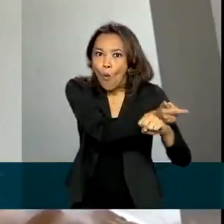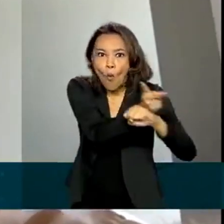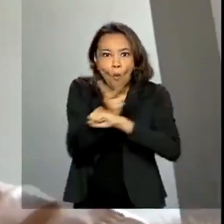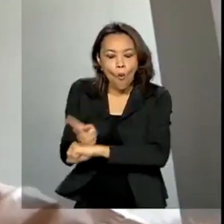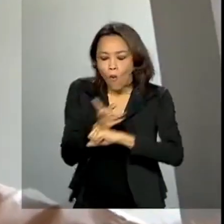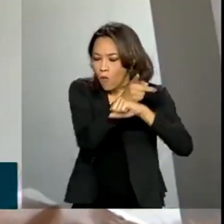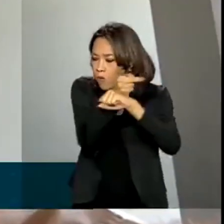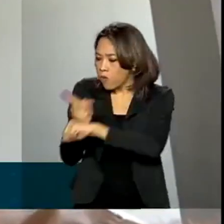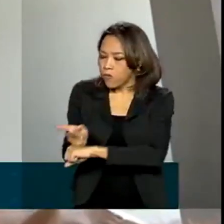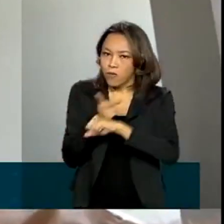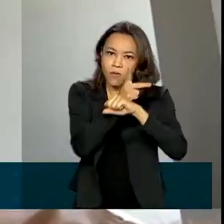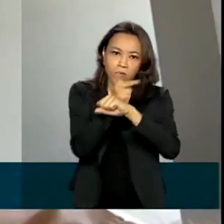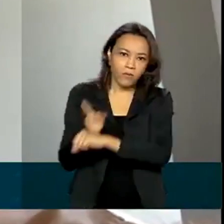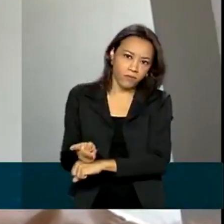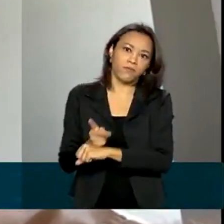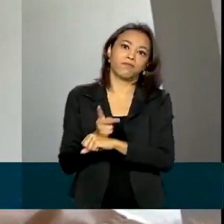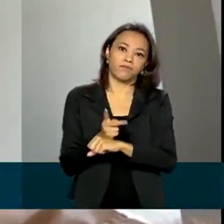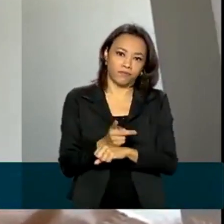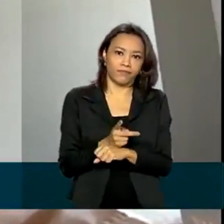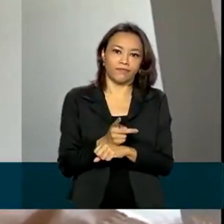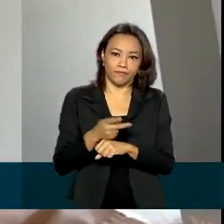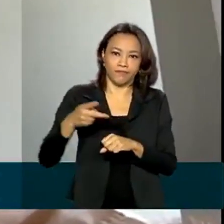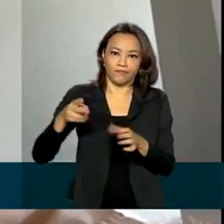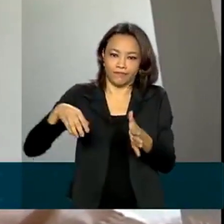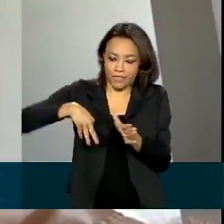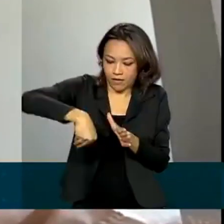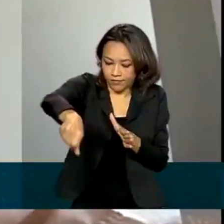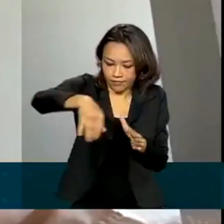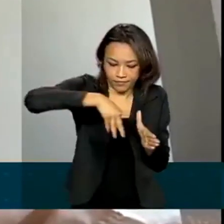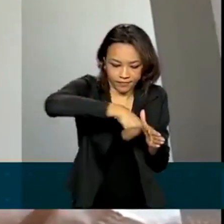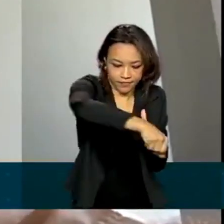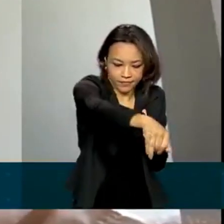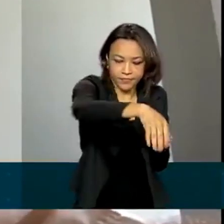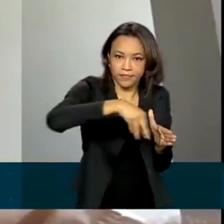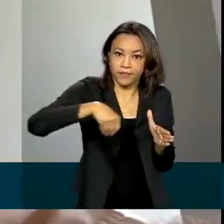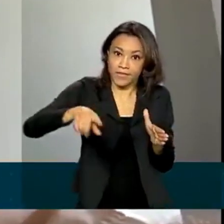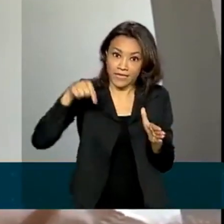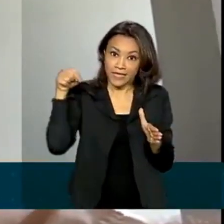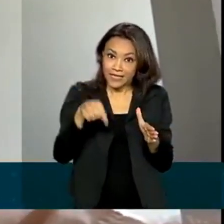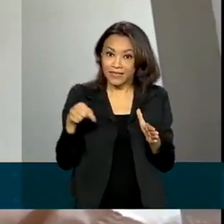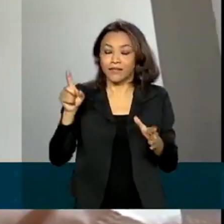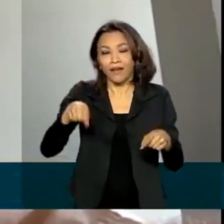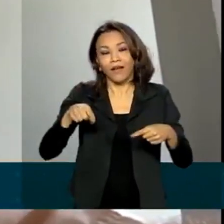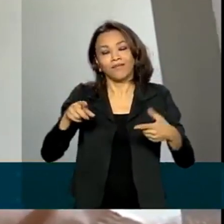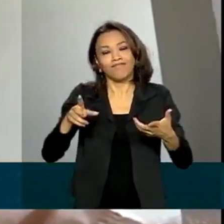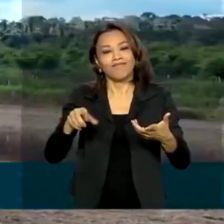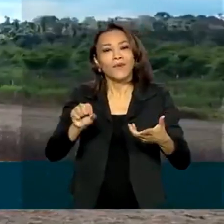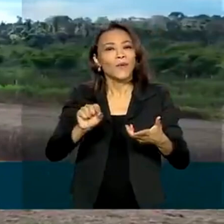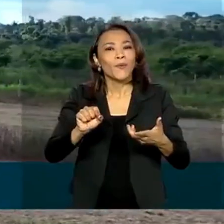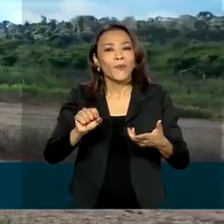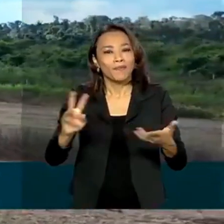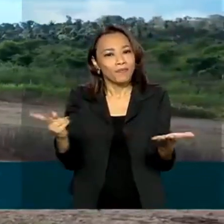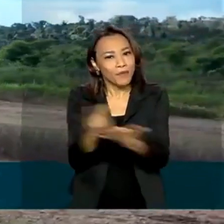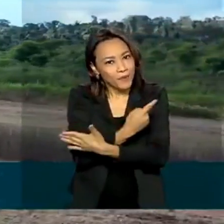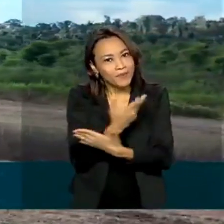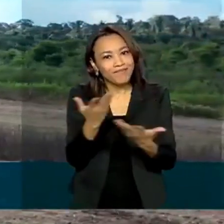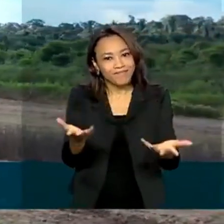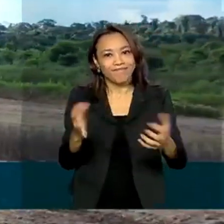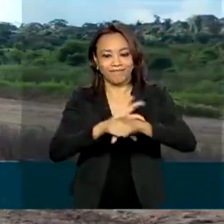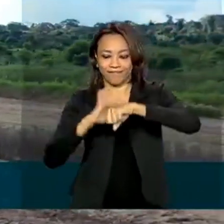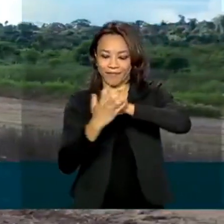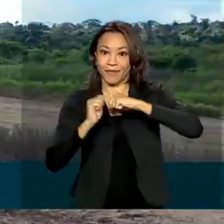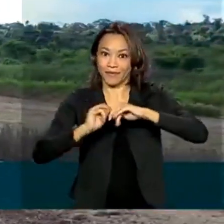na atual safra. Isso não obstante a crise da pandemia do coronavírus. Só para